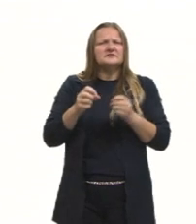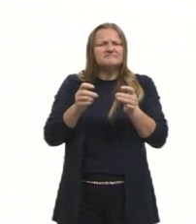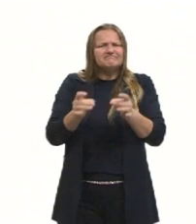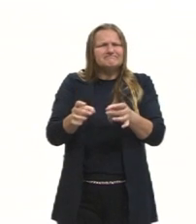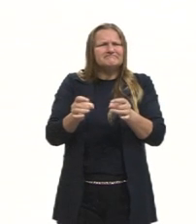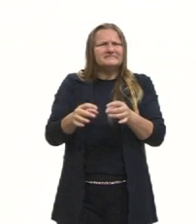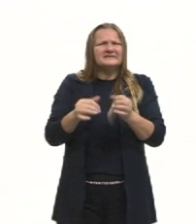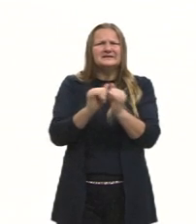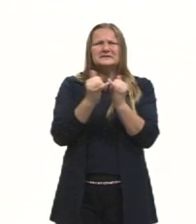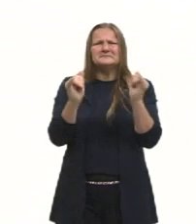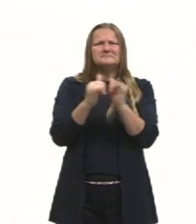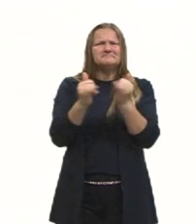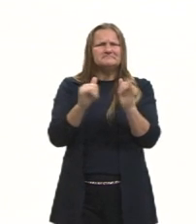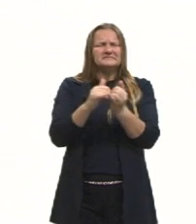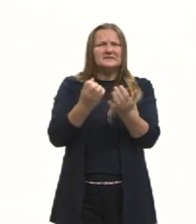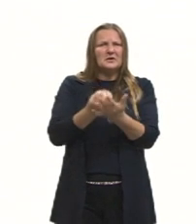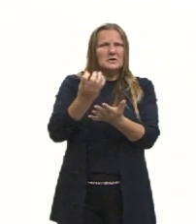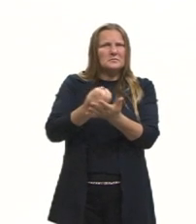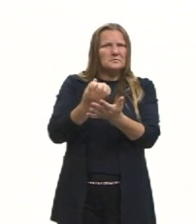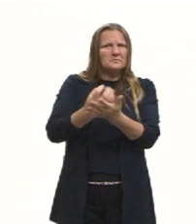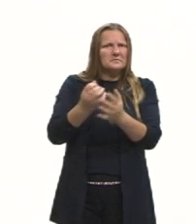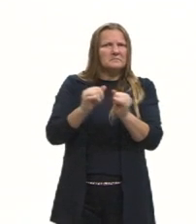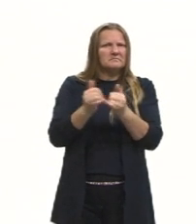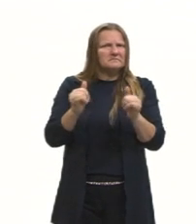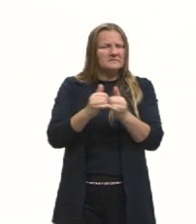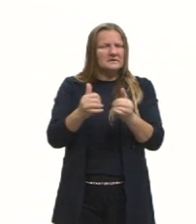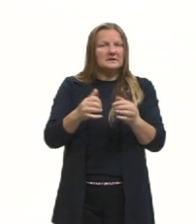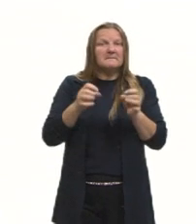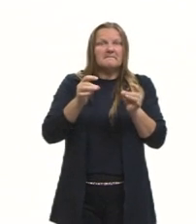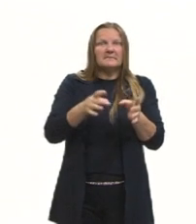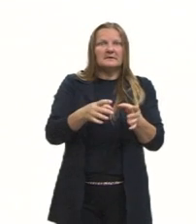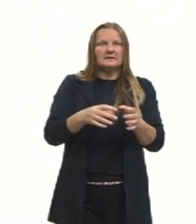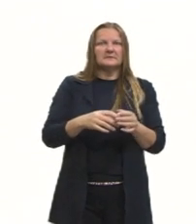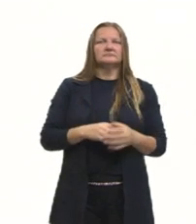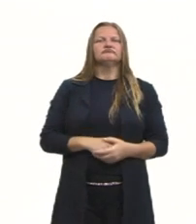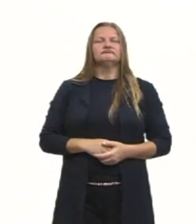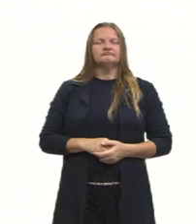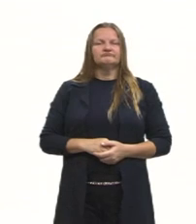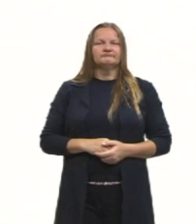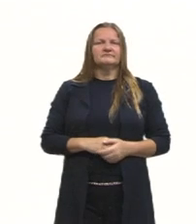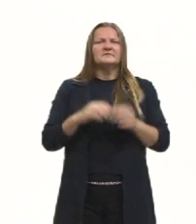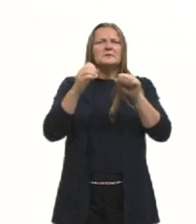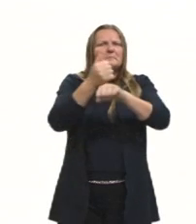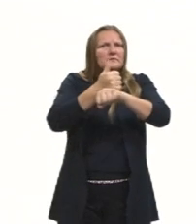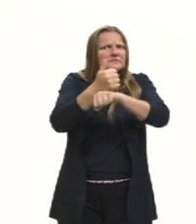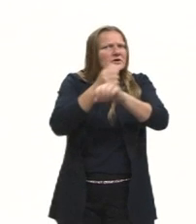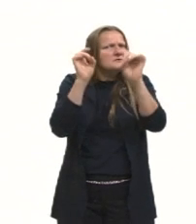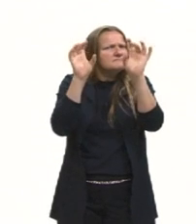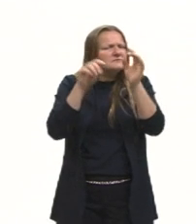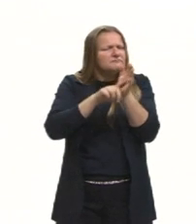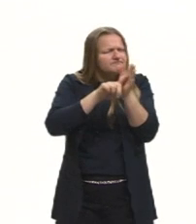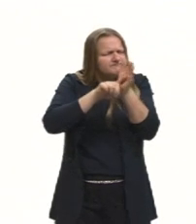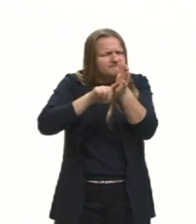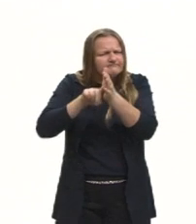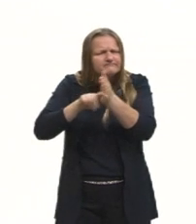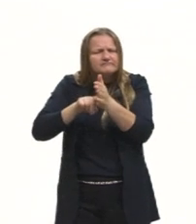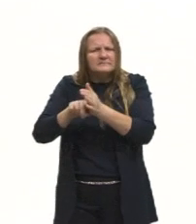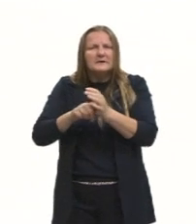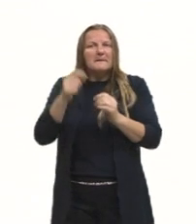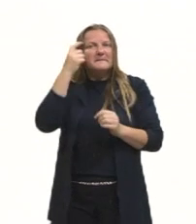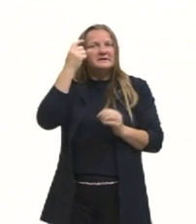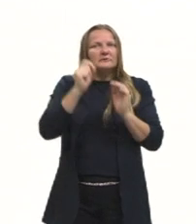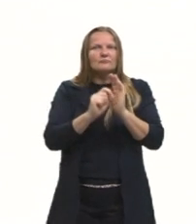eletrônicos, um aumento de 8% em comparação a 2014. Especialistas previram um crescimento de mais de